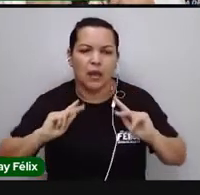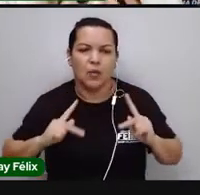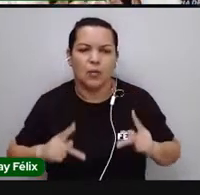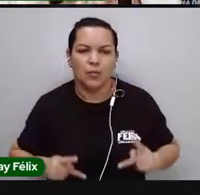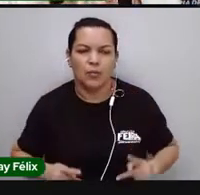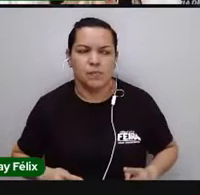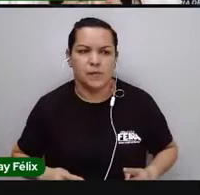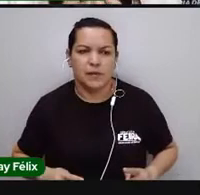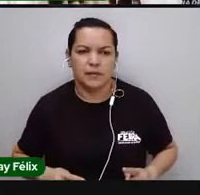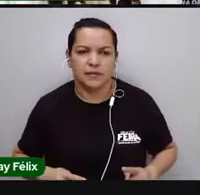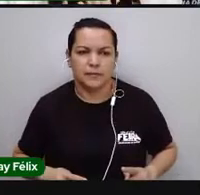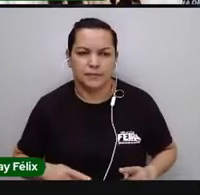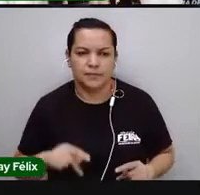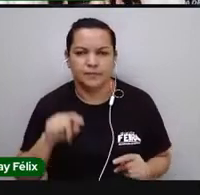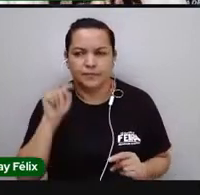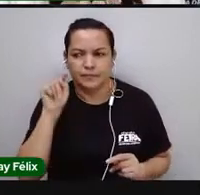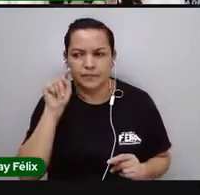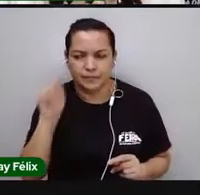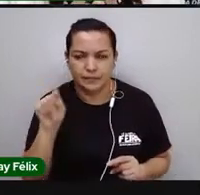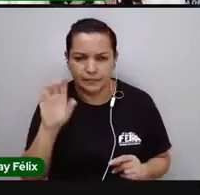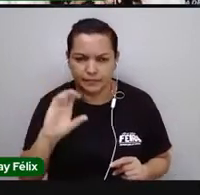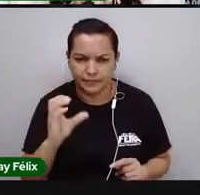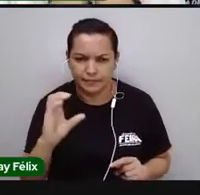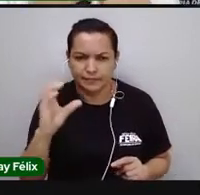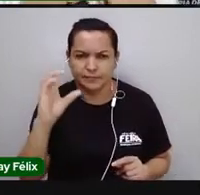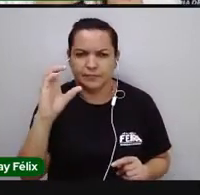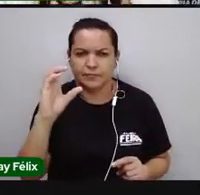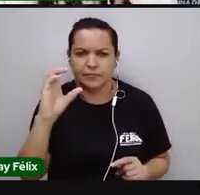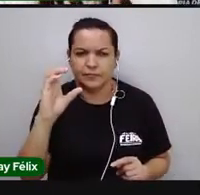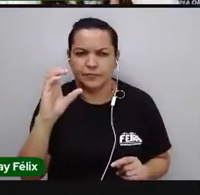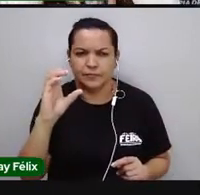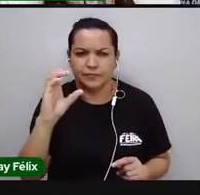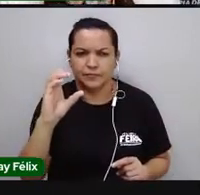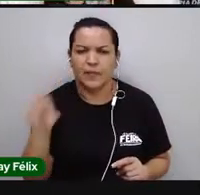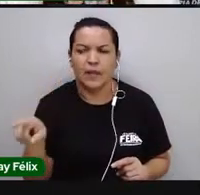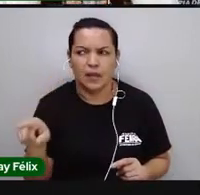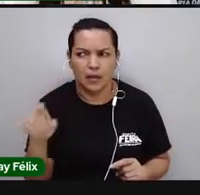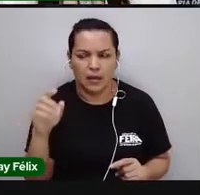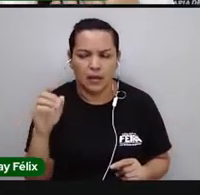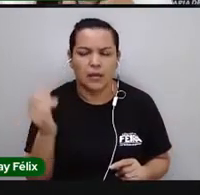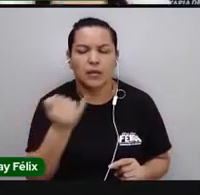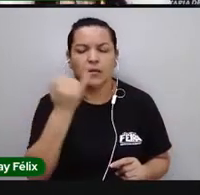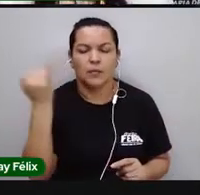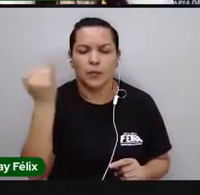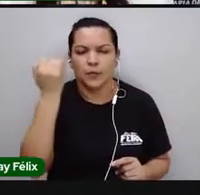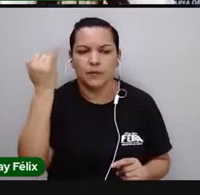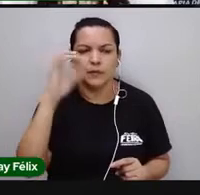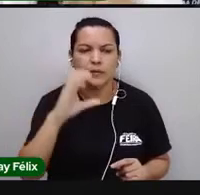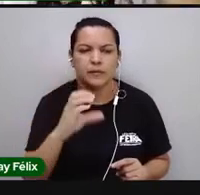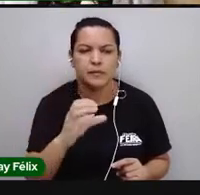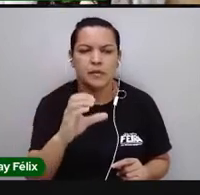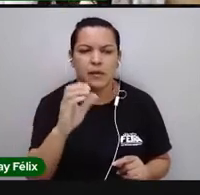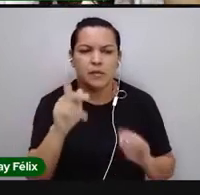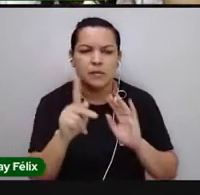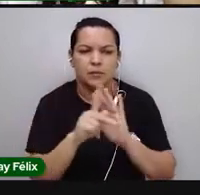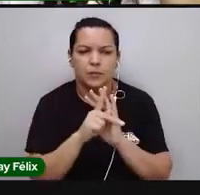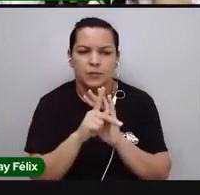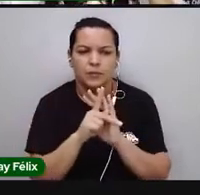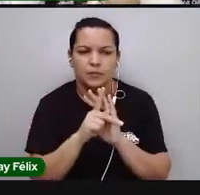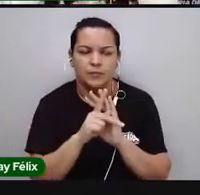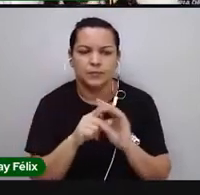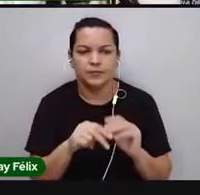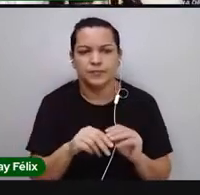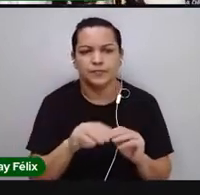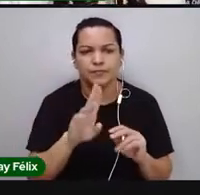Esse cientista, então, ele foi muito importante para a ciência nesse aspecto. Mas,